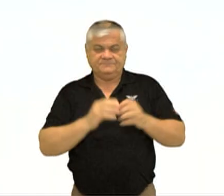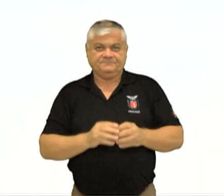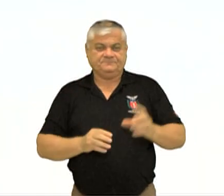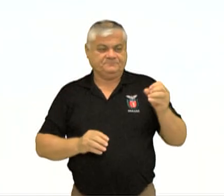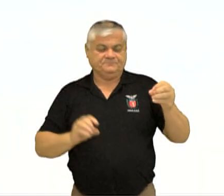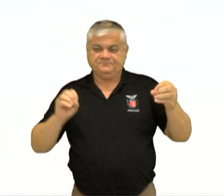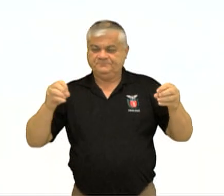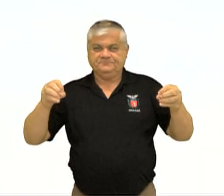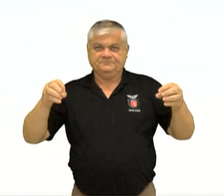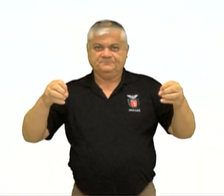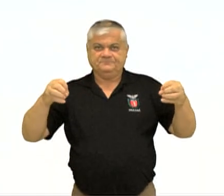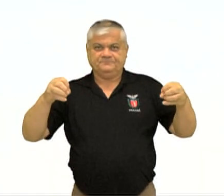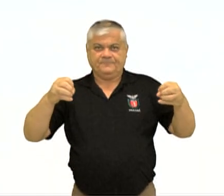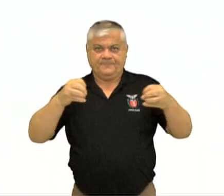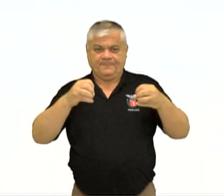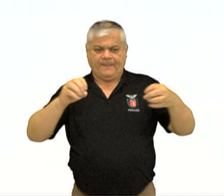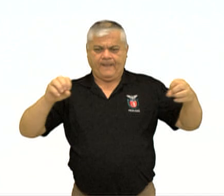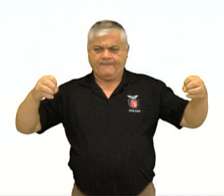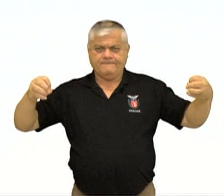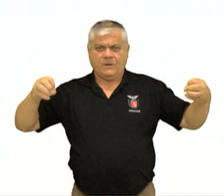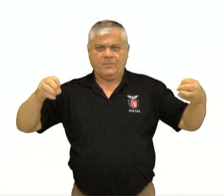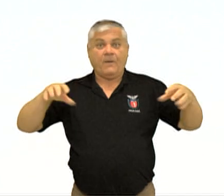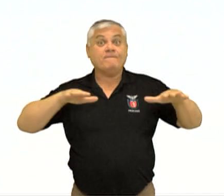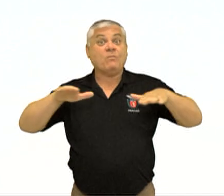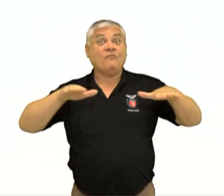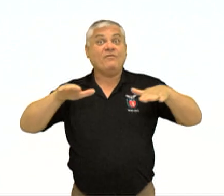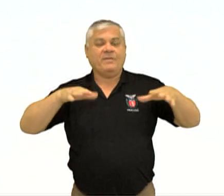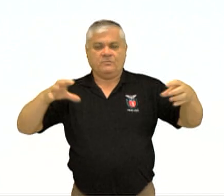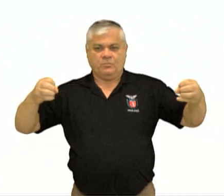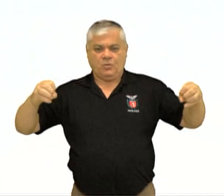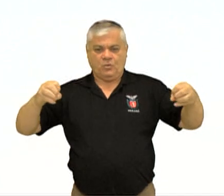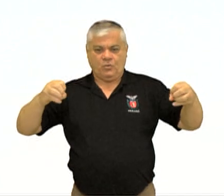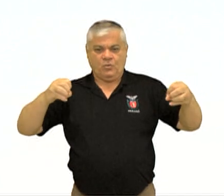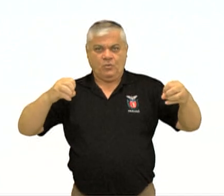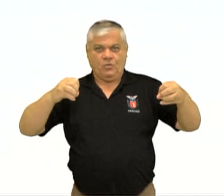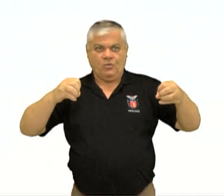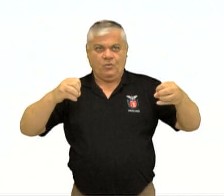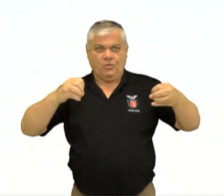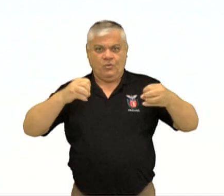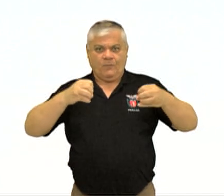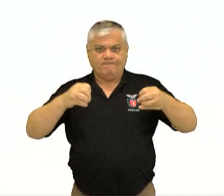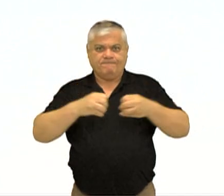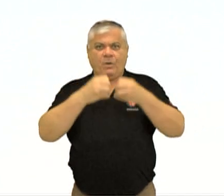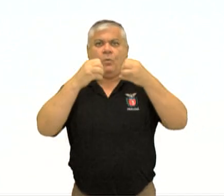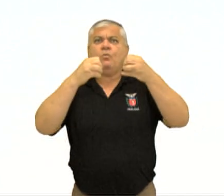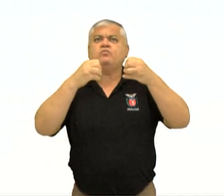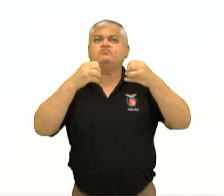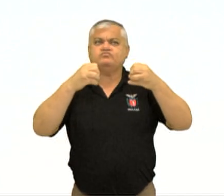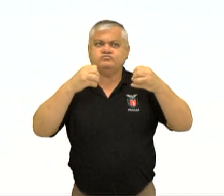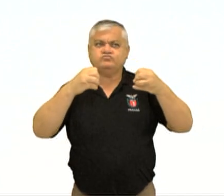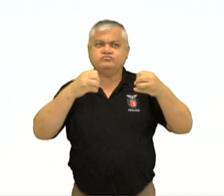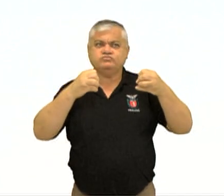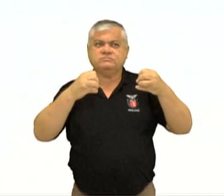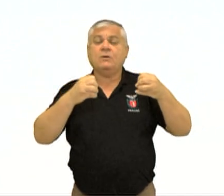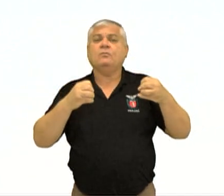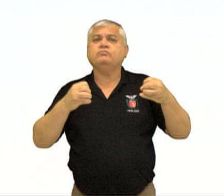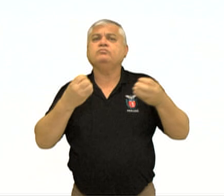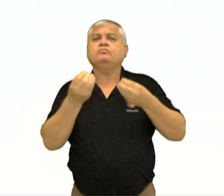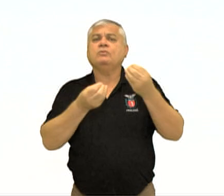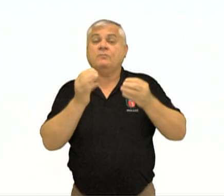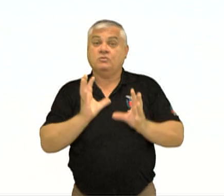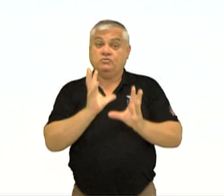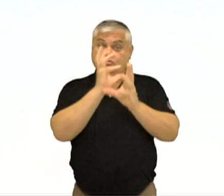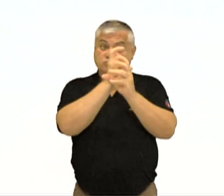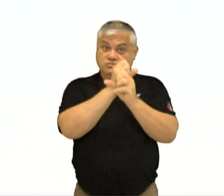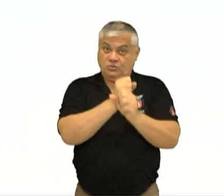O que que a gente tem? A gente tem que a quantidade de movimento antes tem que ser igual a depois, ou seja, você vai somar as quantidades de movimentos vetorialmente